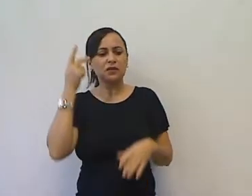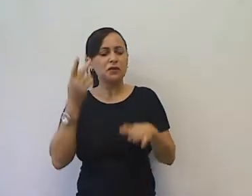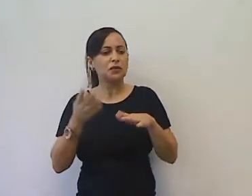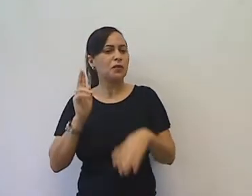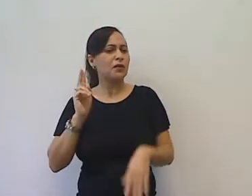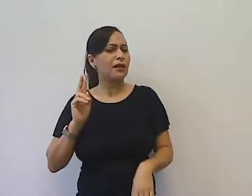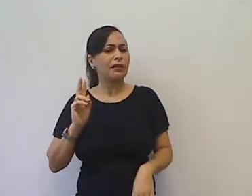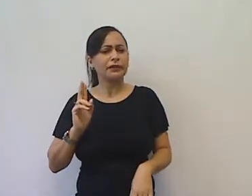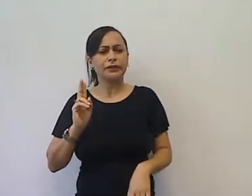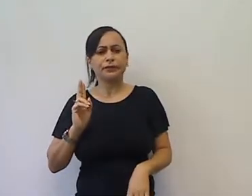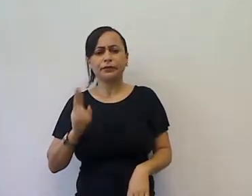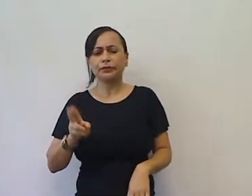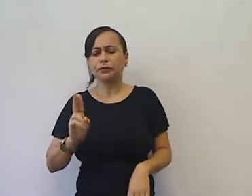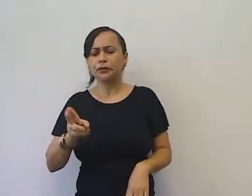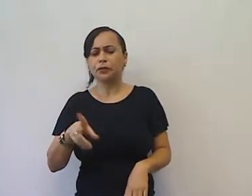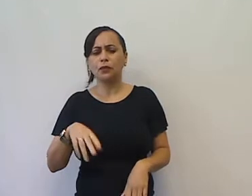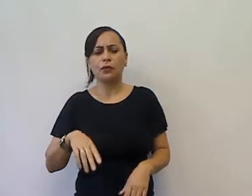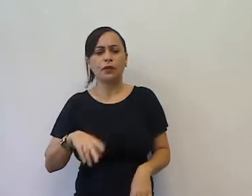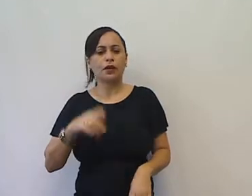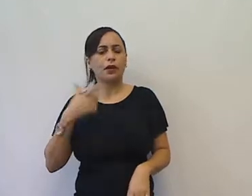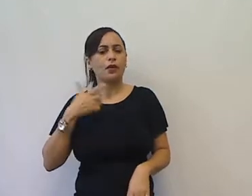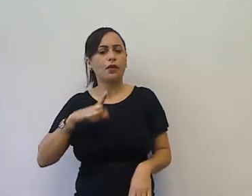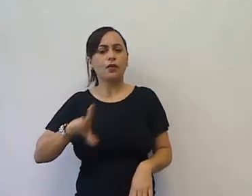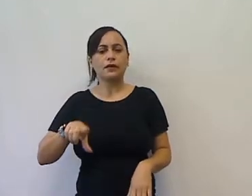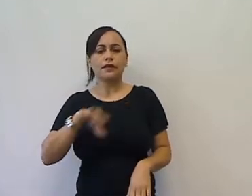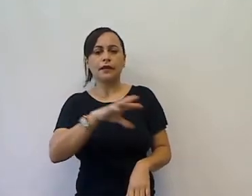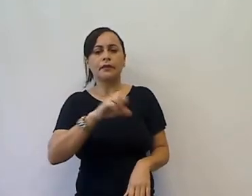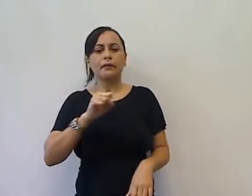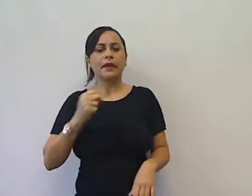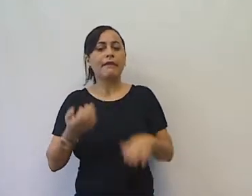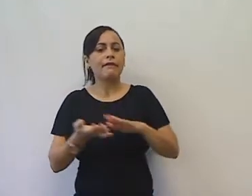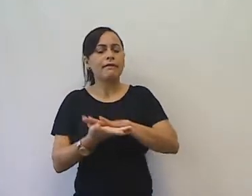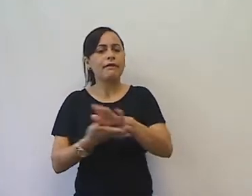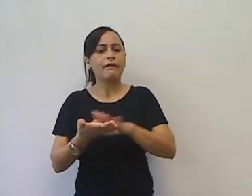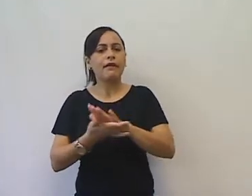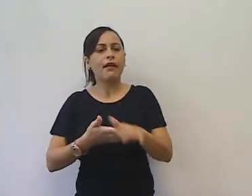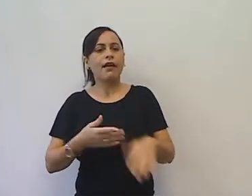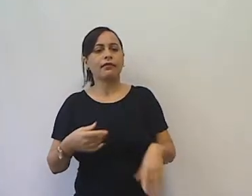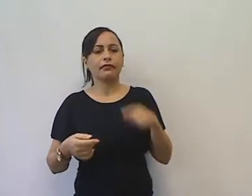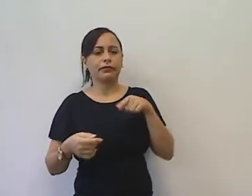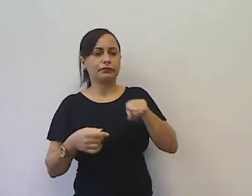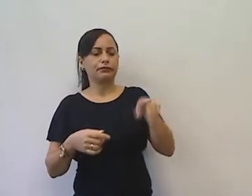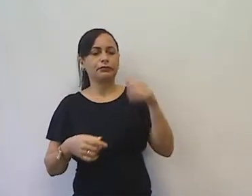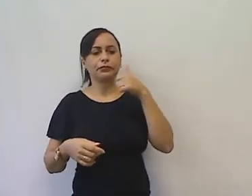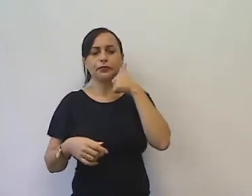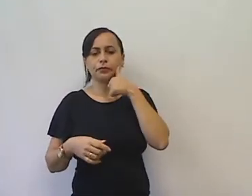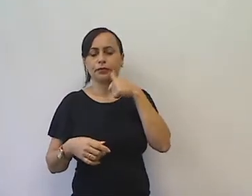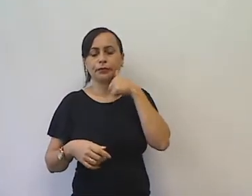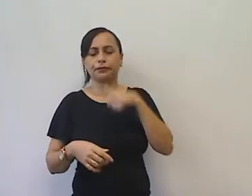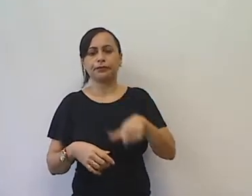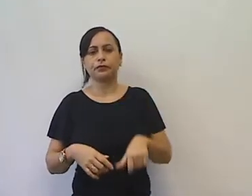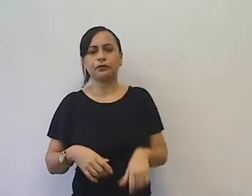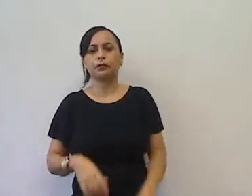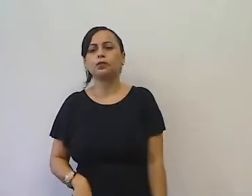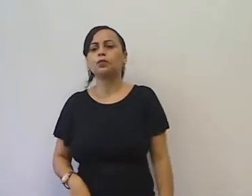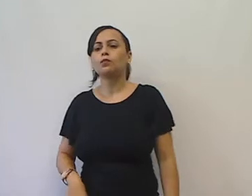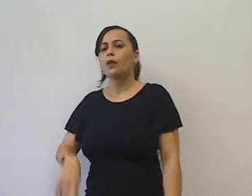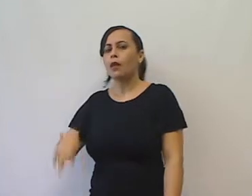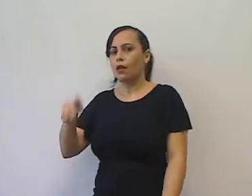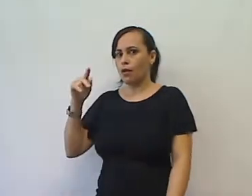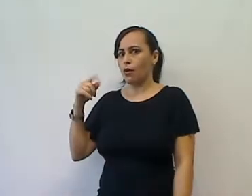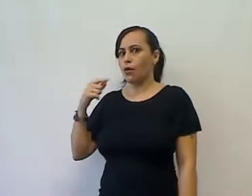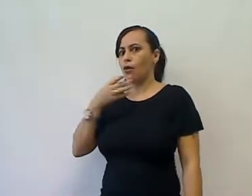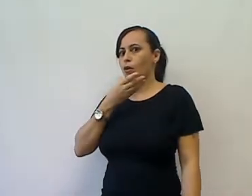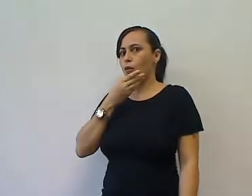O Pedro, muito esperto, chegou mais próximo e disse, eu faço uma aposta com vocês,